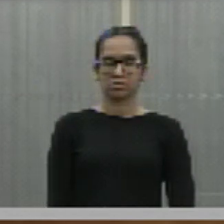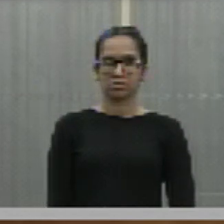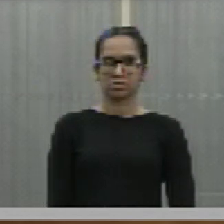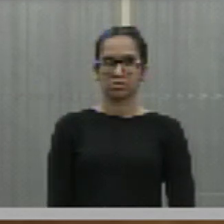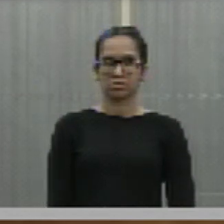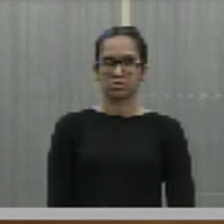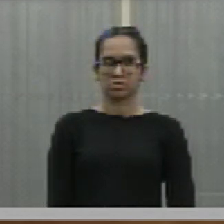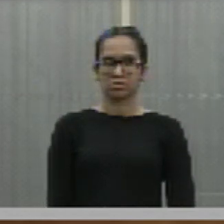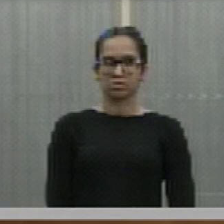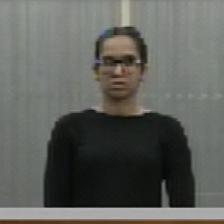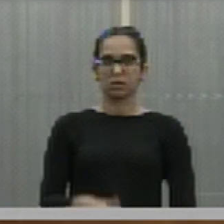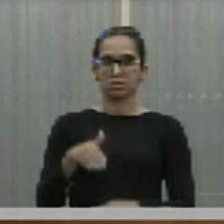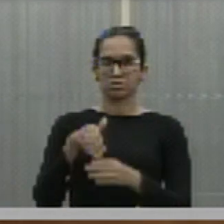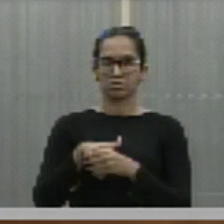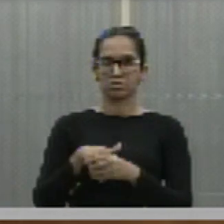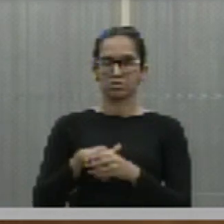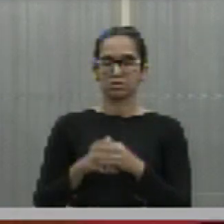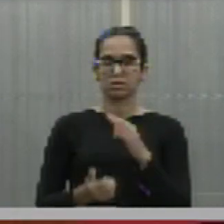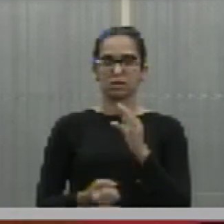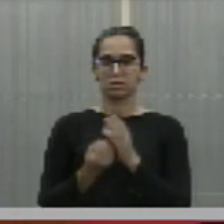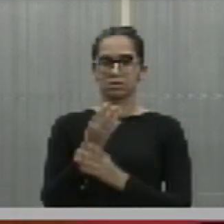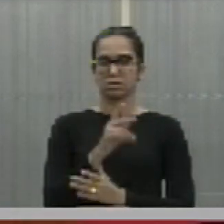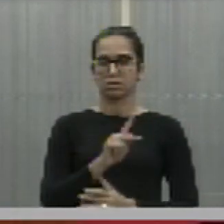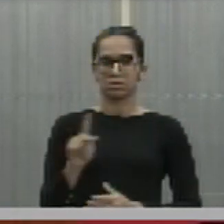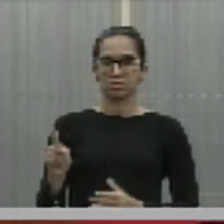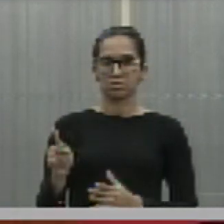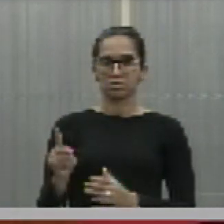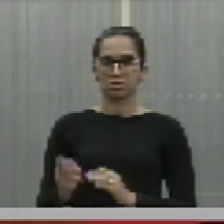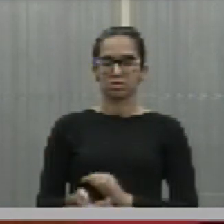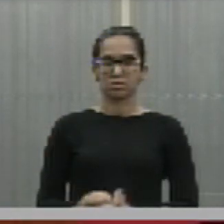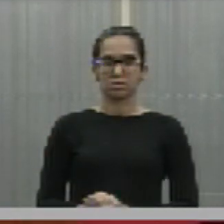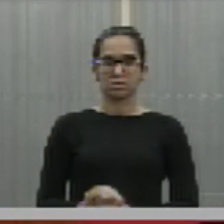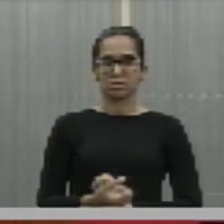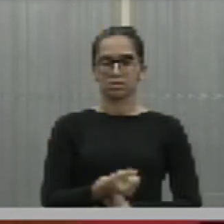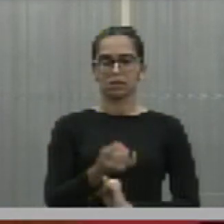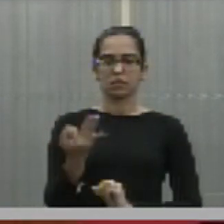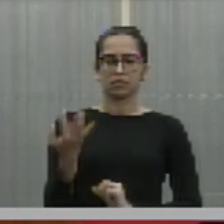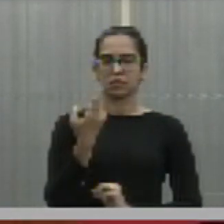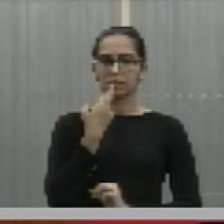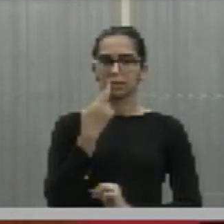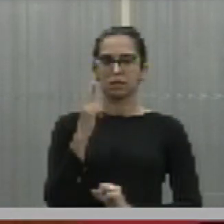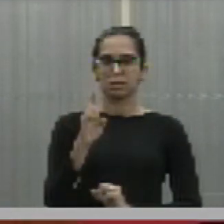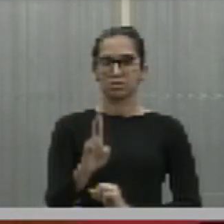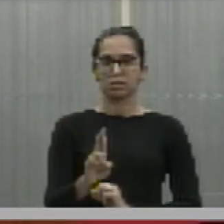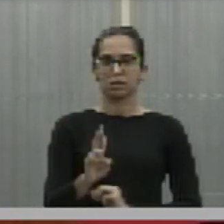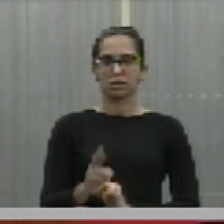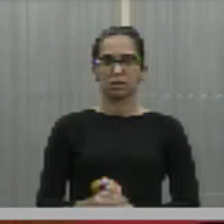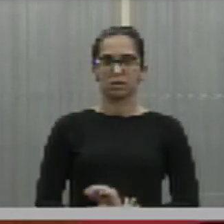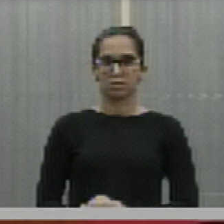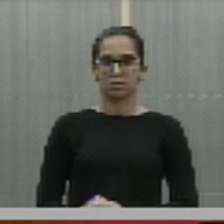Feita a votação, senhor presidente, passo a palavra. Qual o resultado da votação?